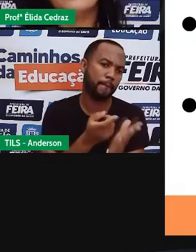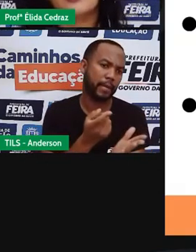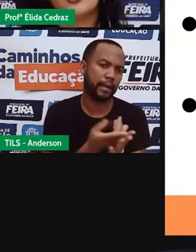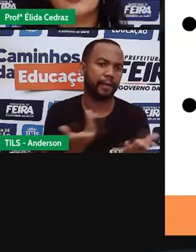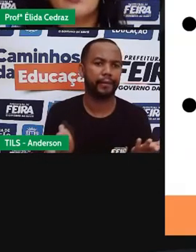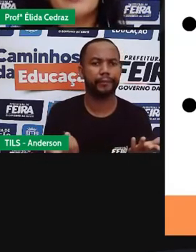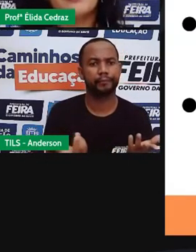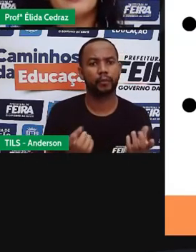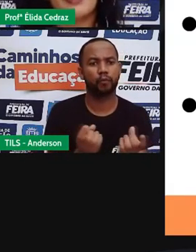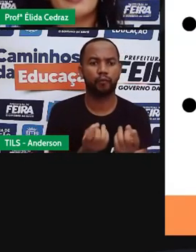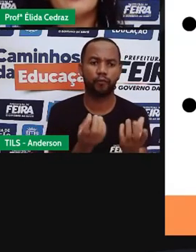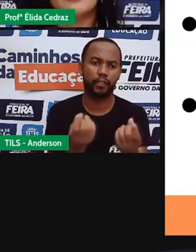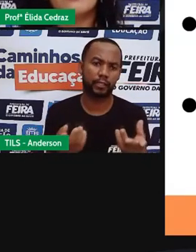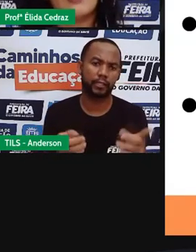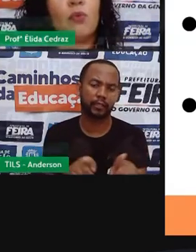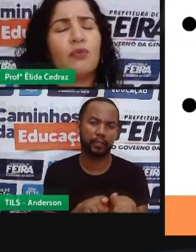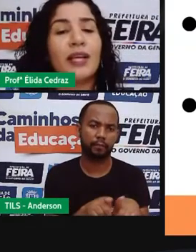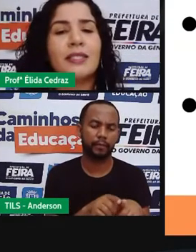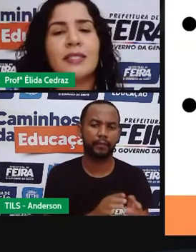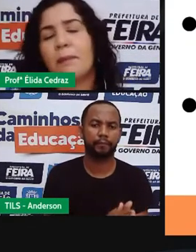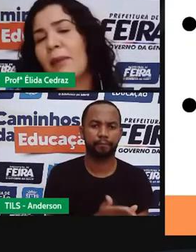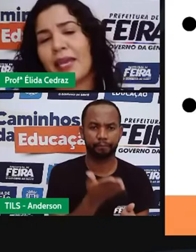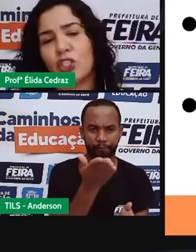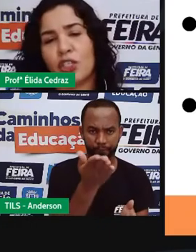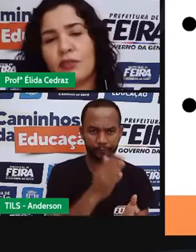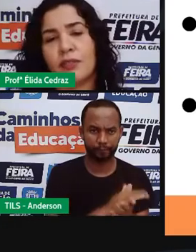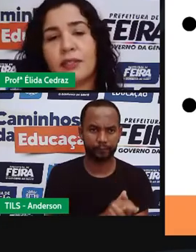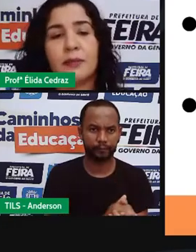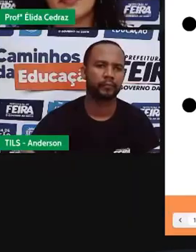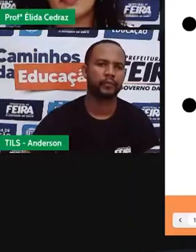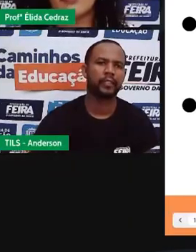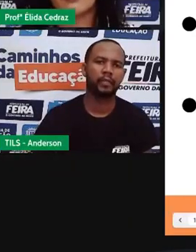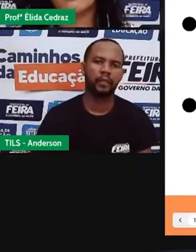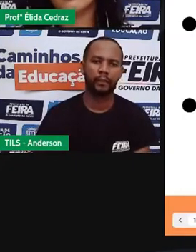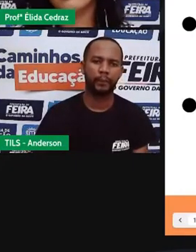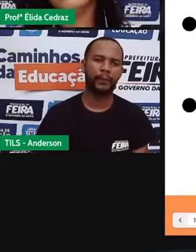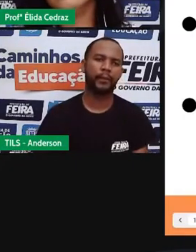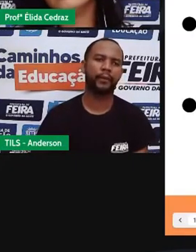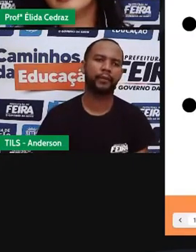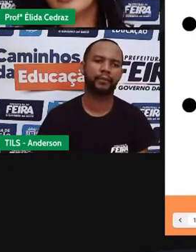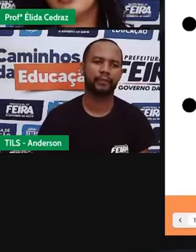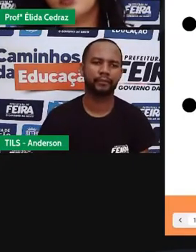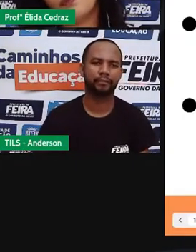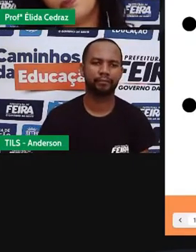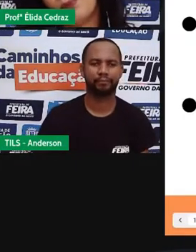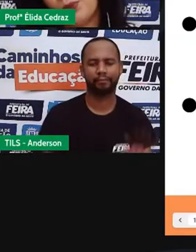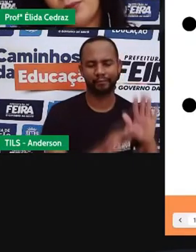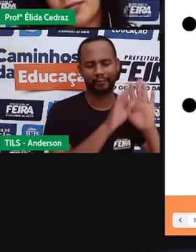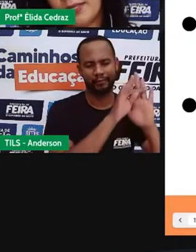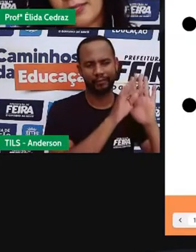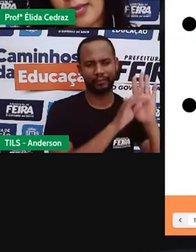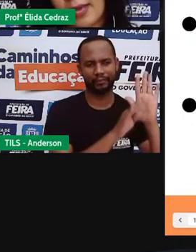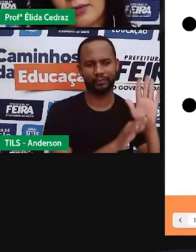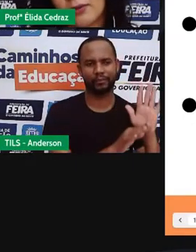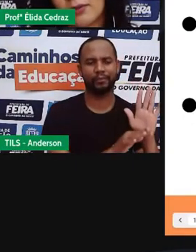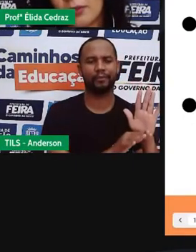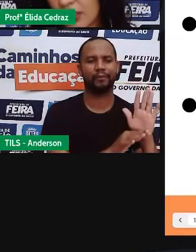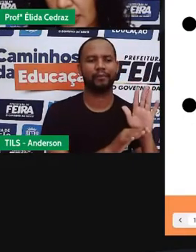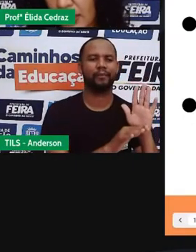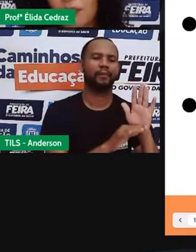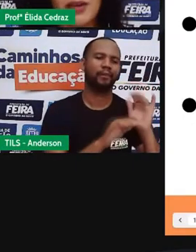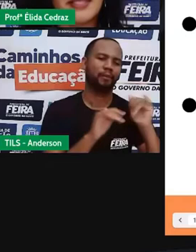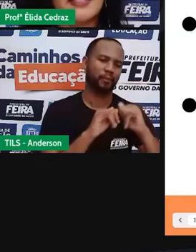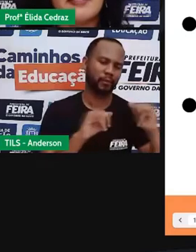Os textos publicitários vêm com frases imperativas. Os textos publicitários